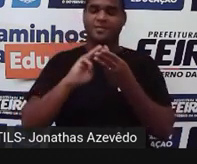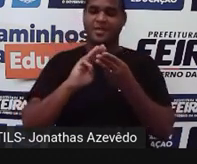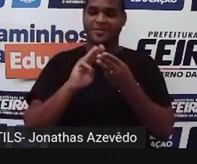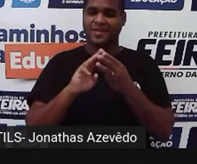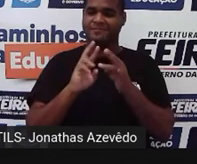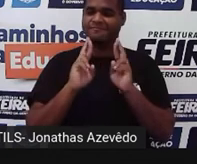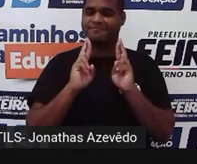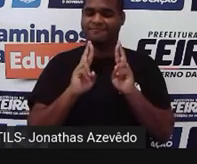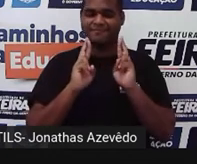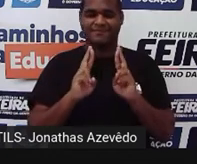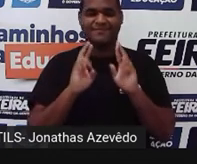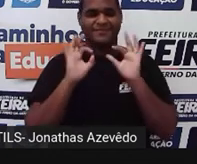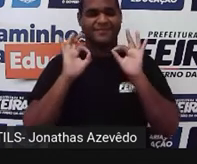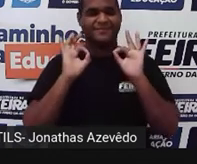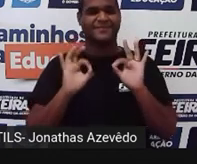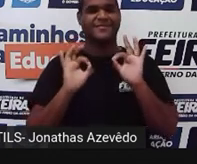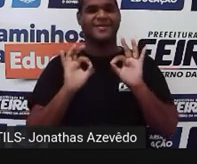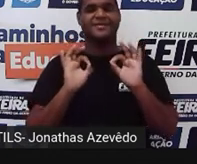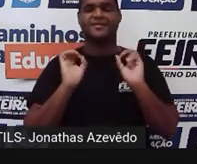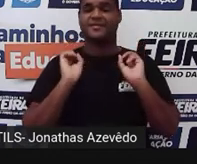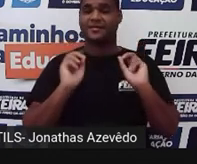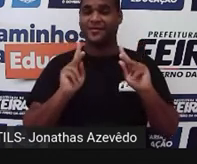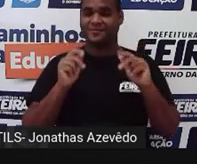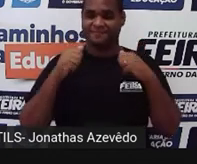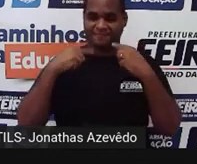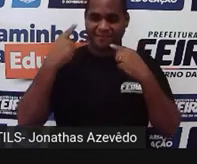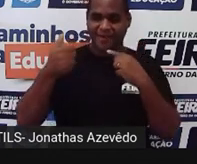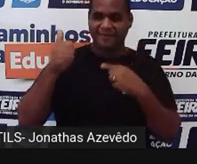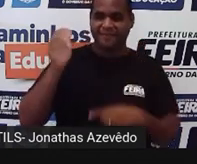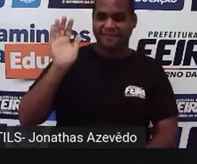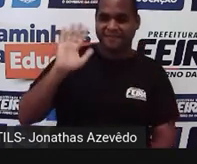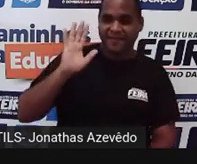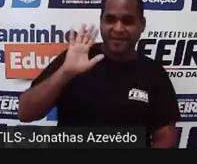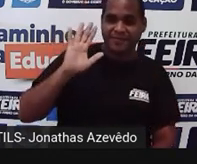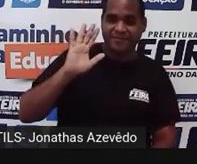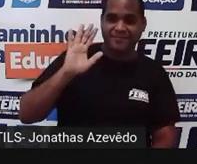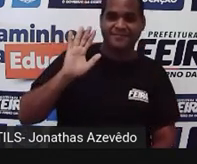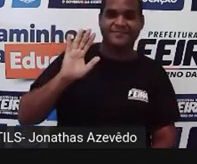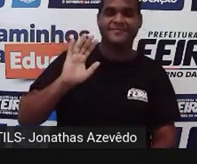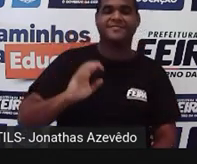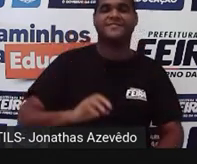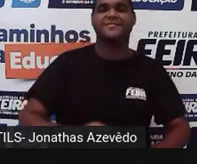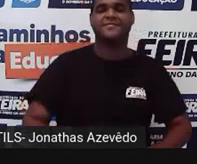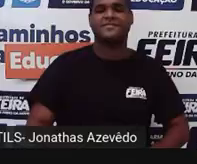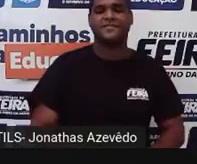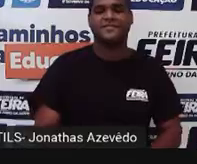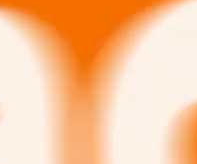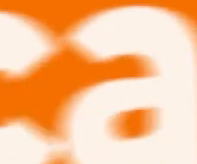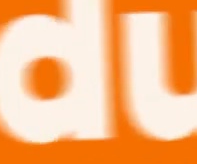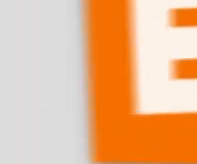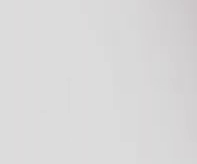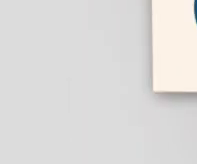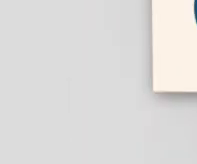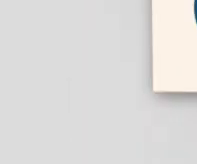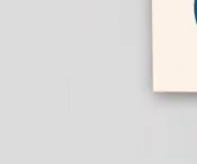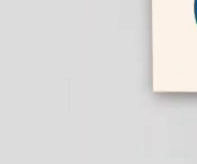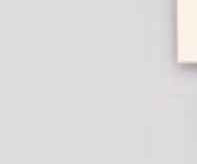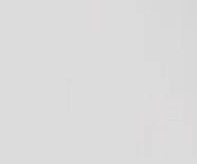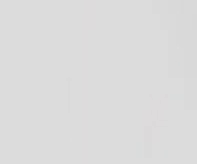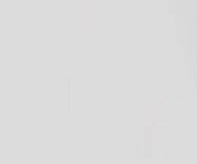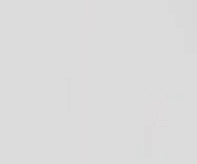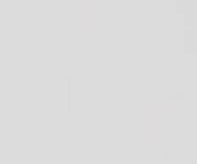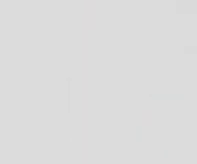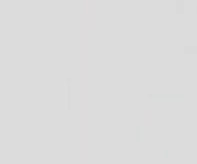Matemática é solução. Até a próxima. isso aí. Valeu. Bye, bye. Tchau. Tchau.